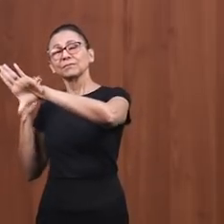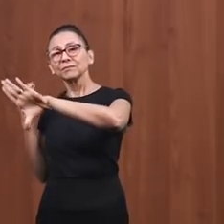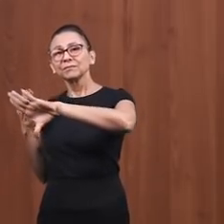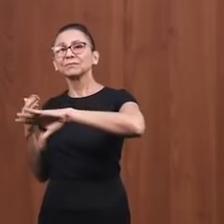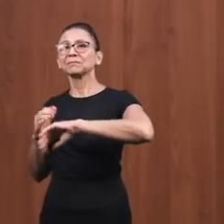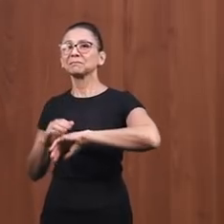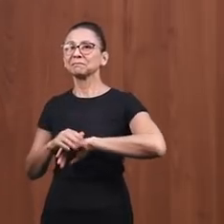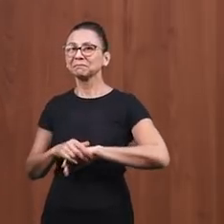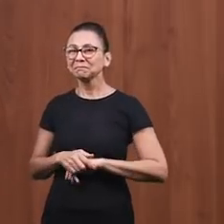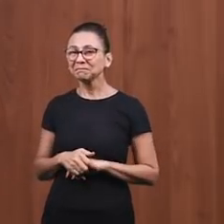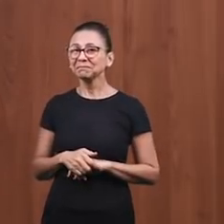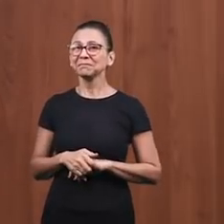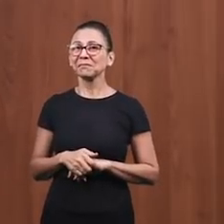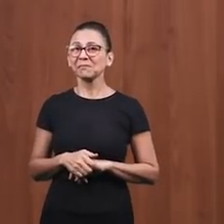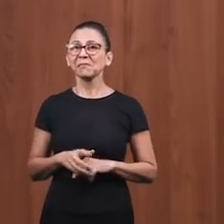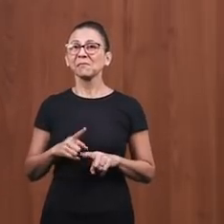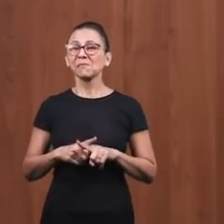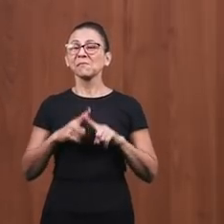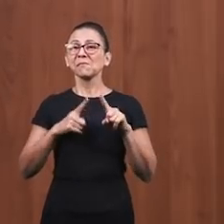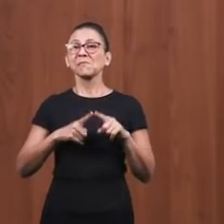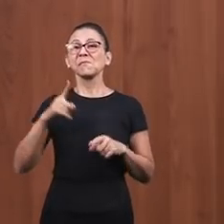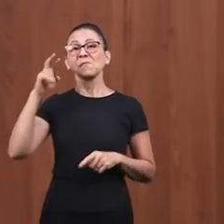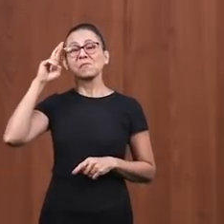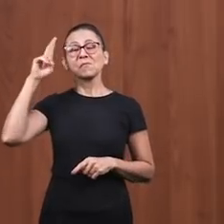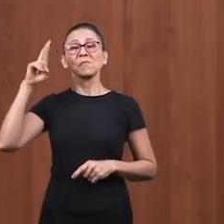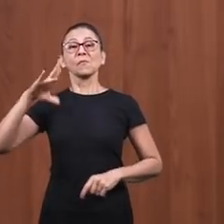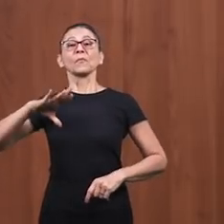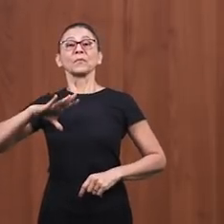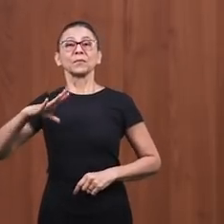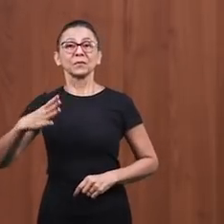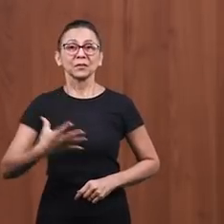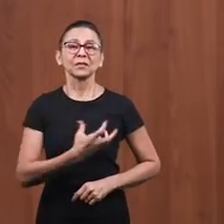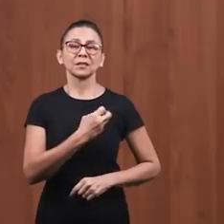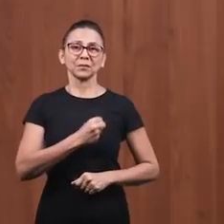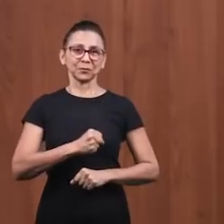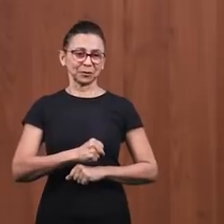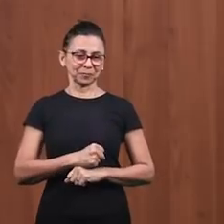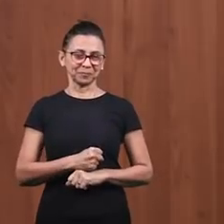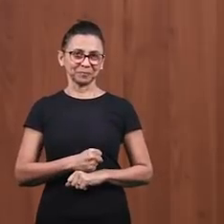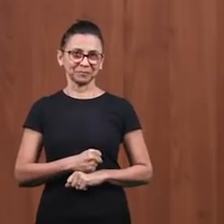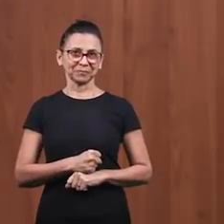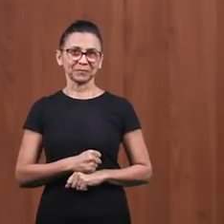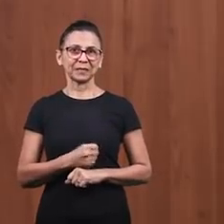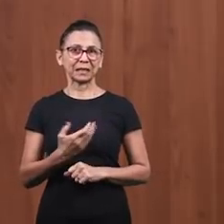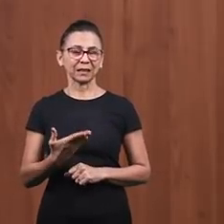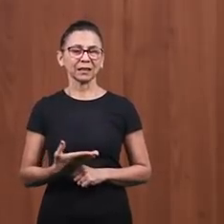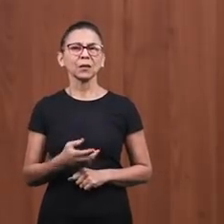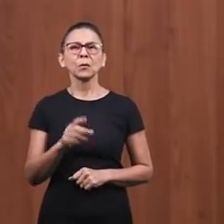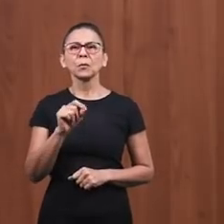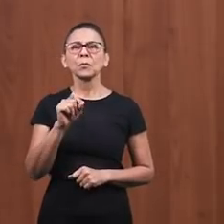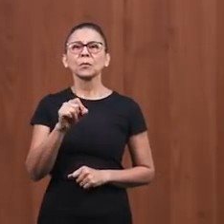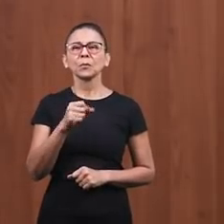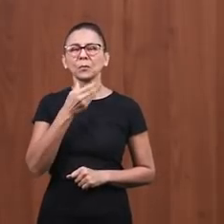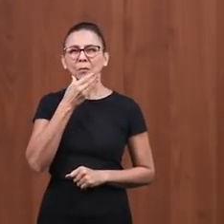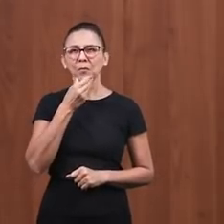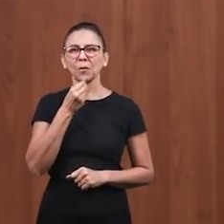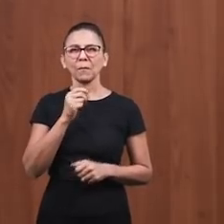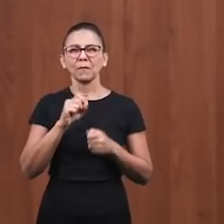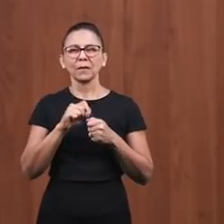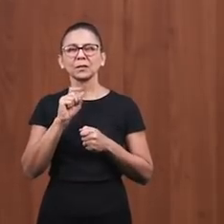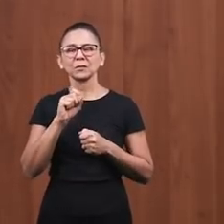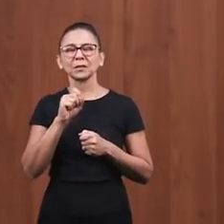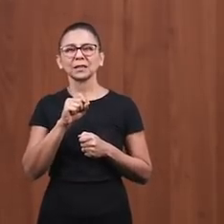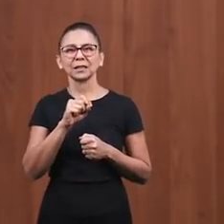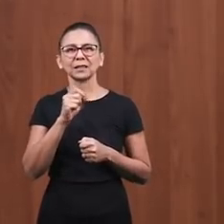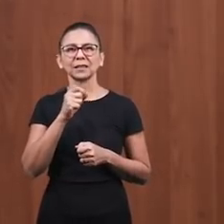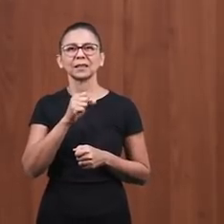resgatou. Olha que interessante. O que que o samaritano fez? Ele se abaixou, ele estava